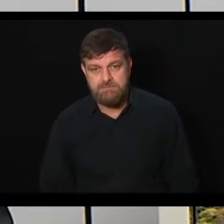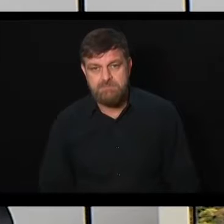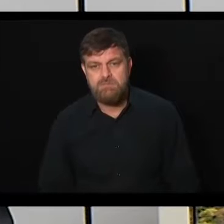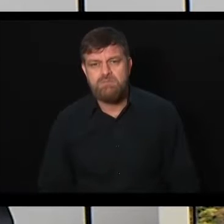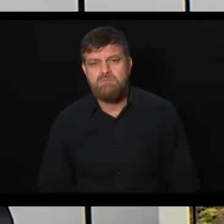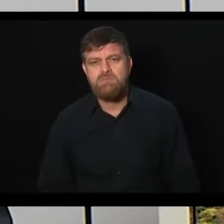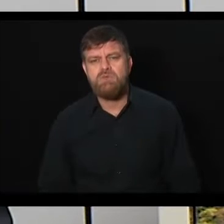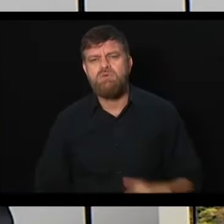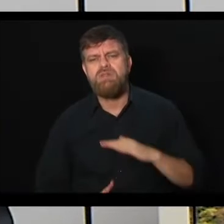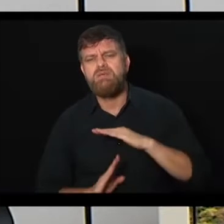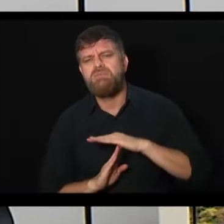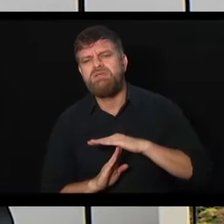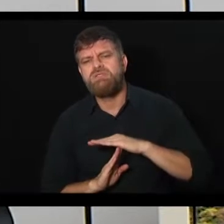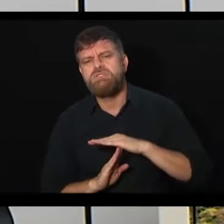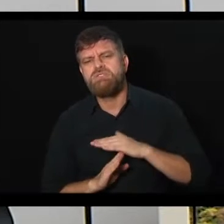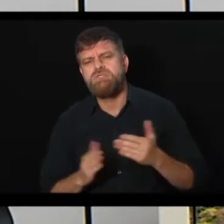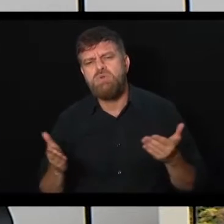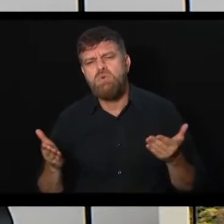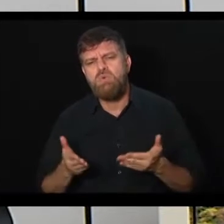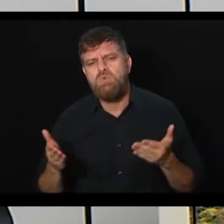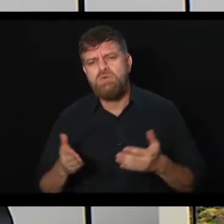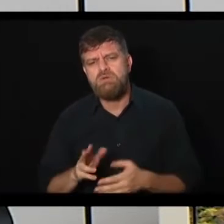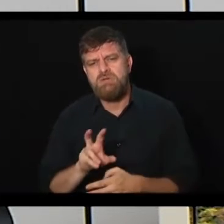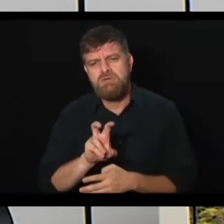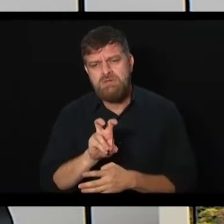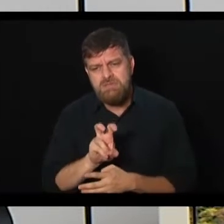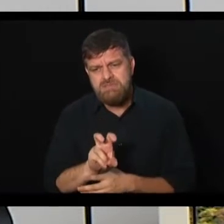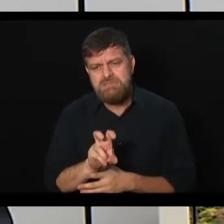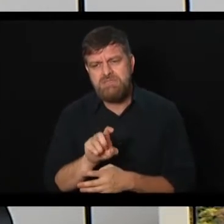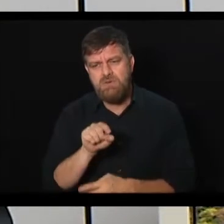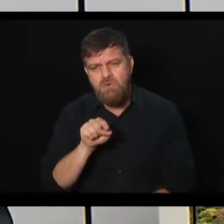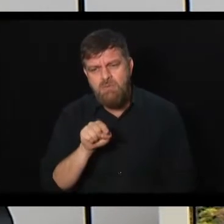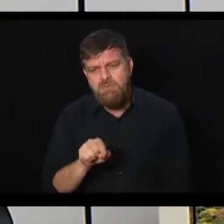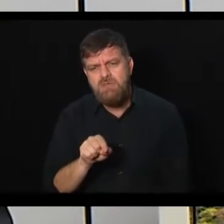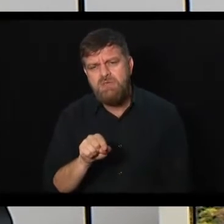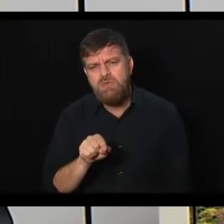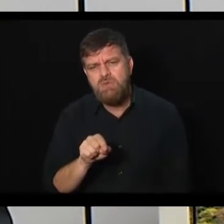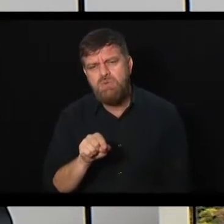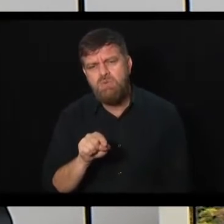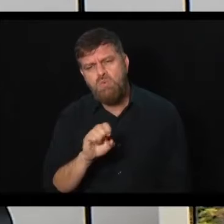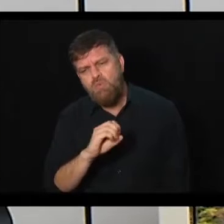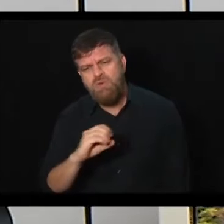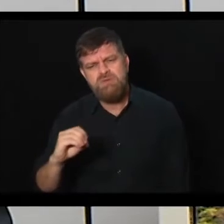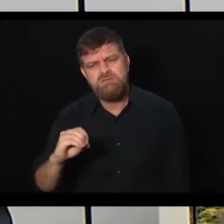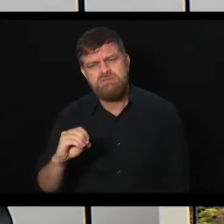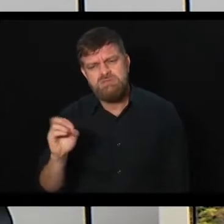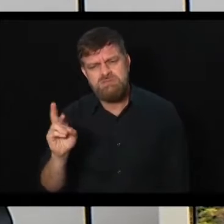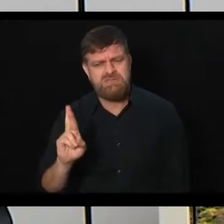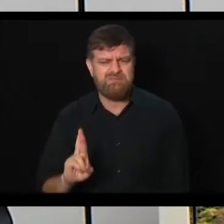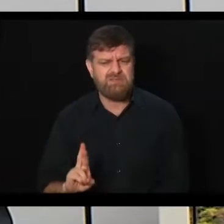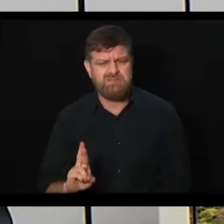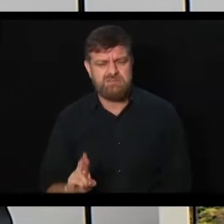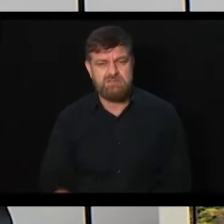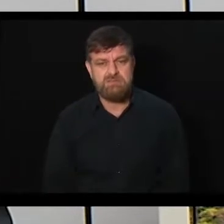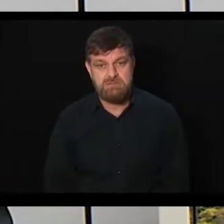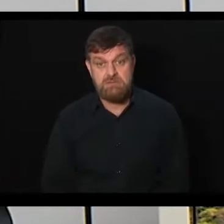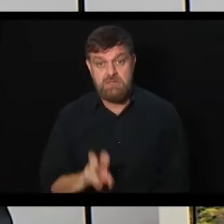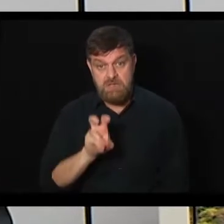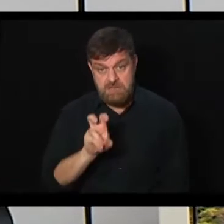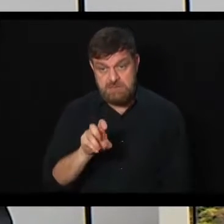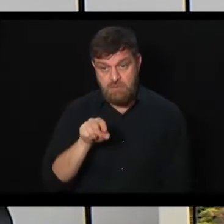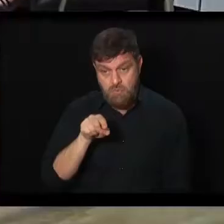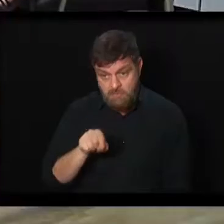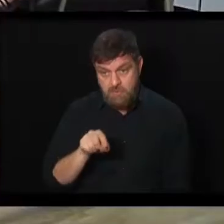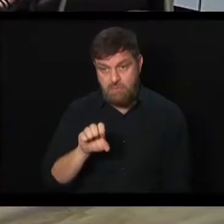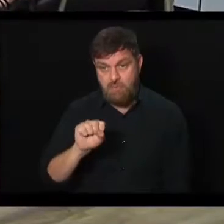hoje? Hoje está em 5.800. 5 salários mínimos, é isso? 5.896. É um pouco